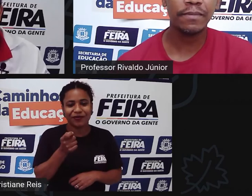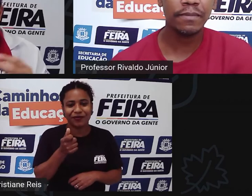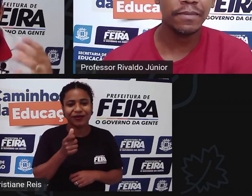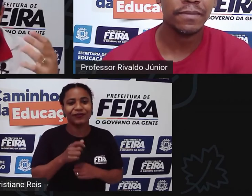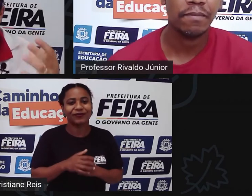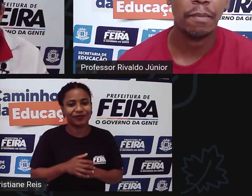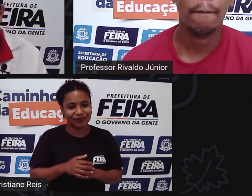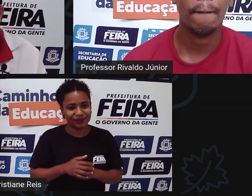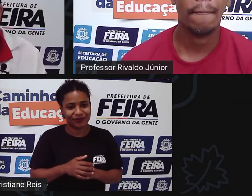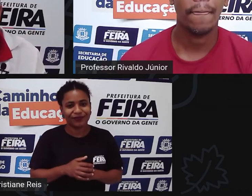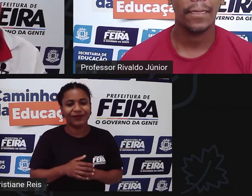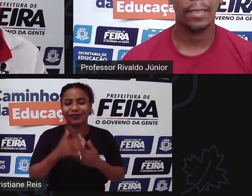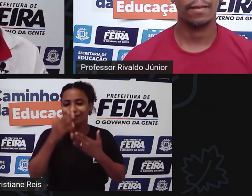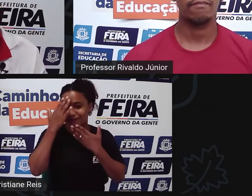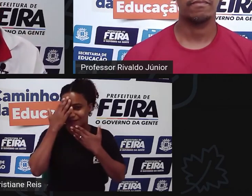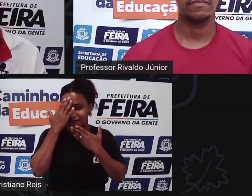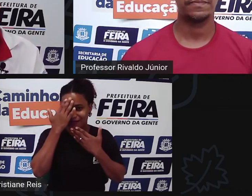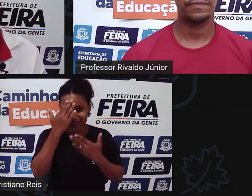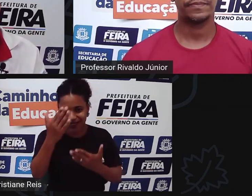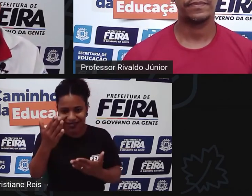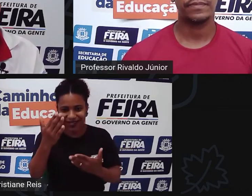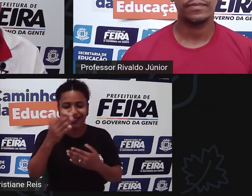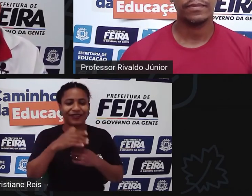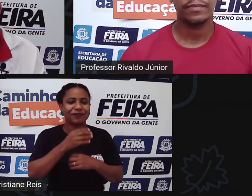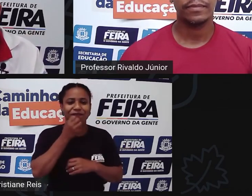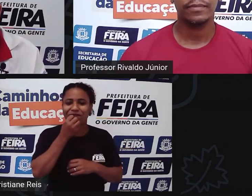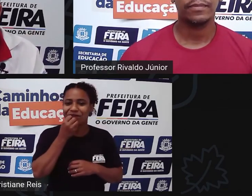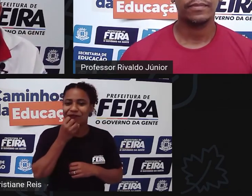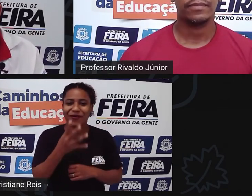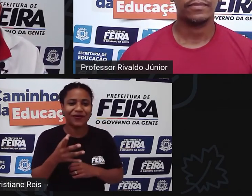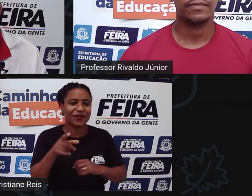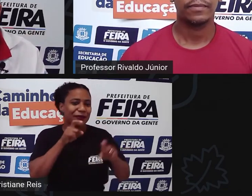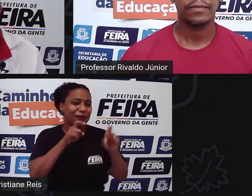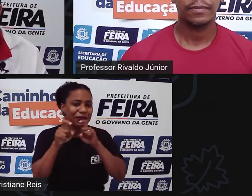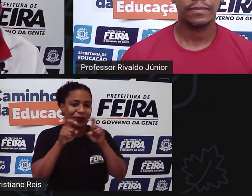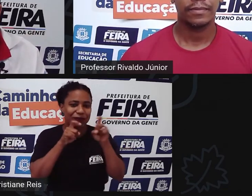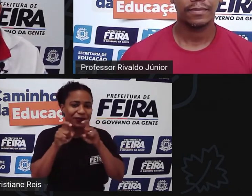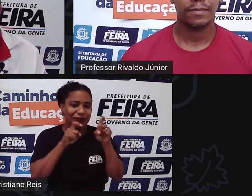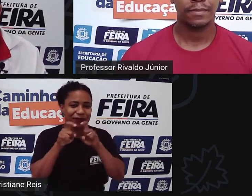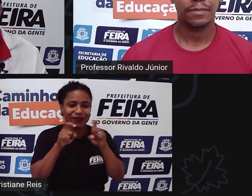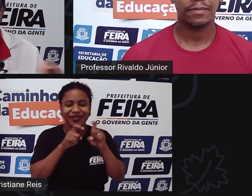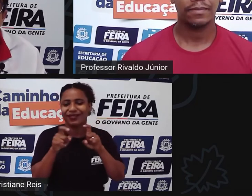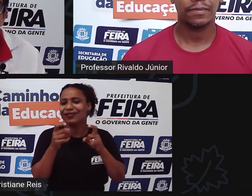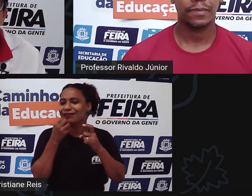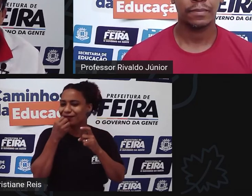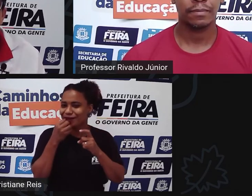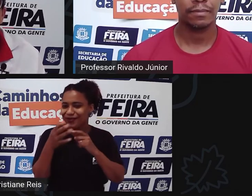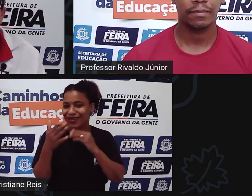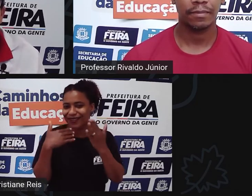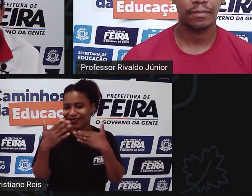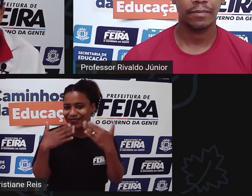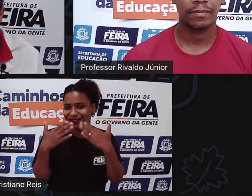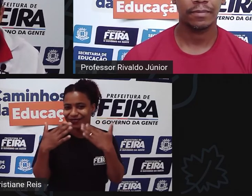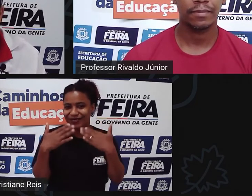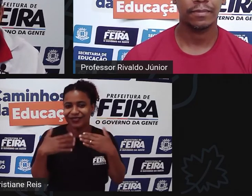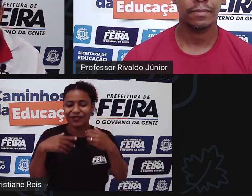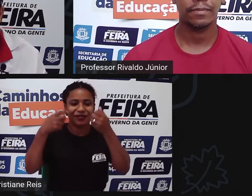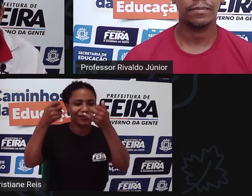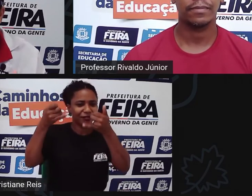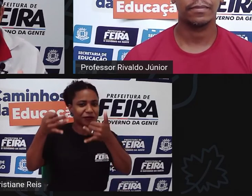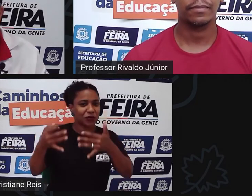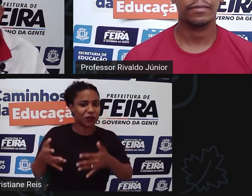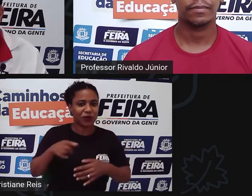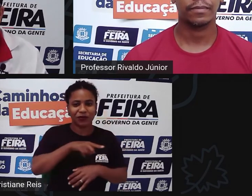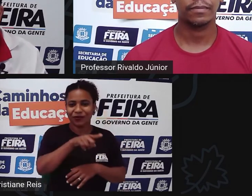de novo muito obrigado por topar esse bate-papo com a gente e eu tenho certeza que foi muito enriquecedor para os nossos